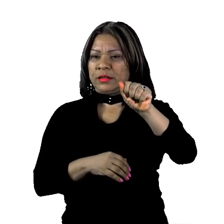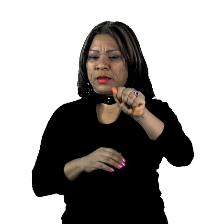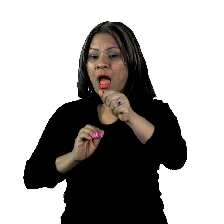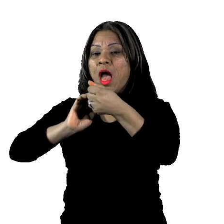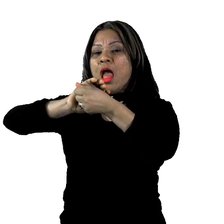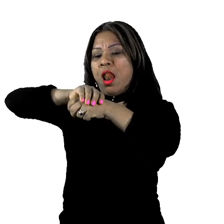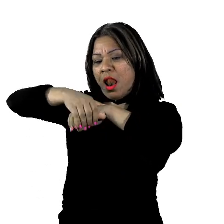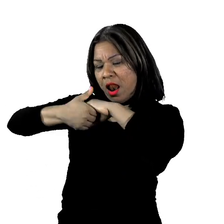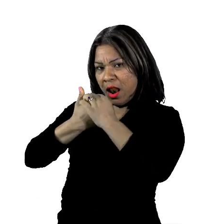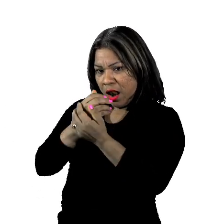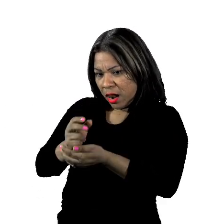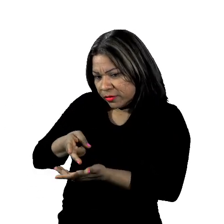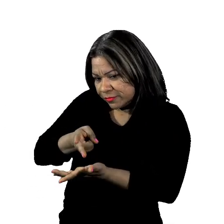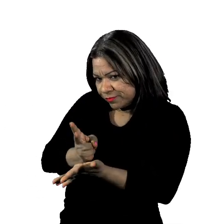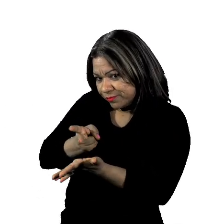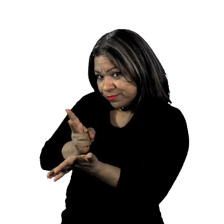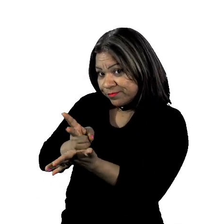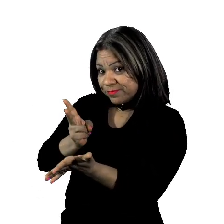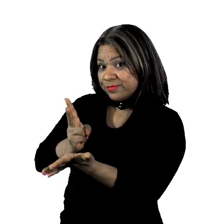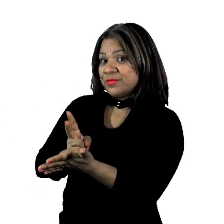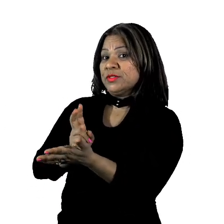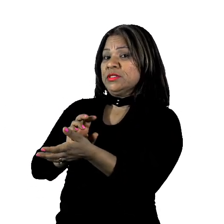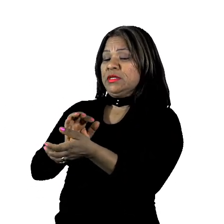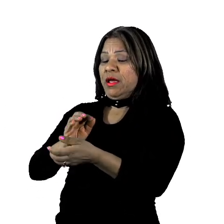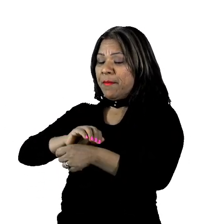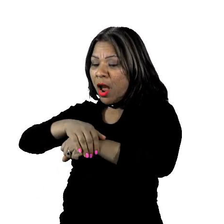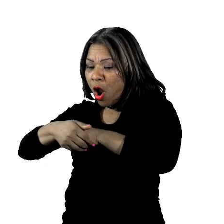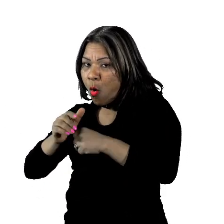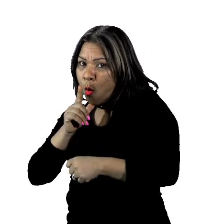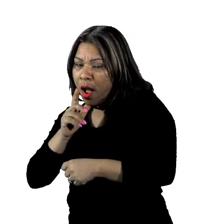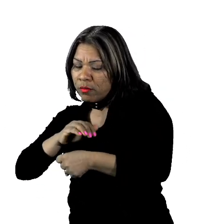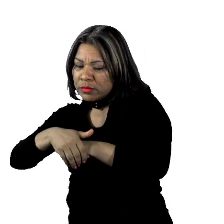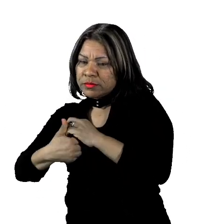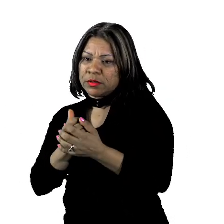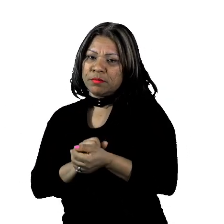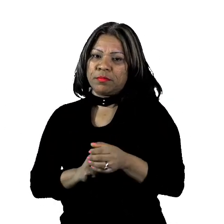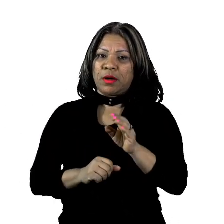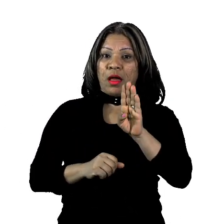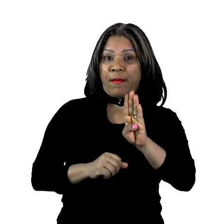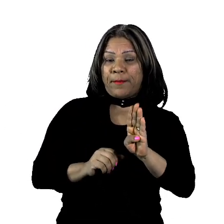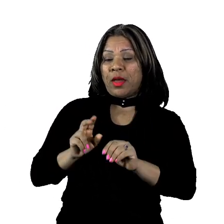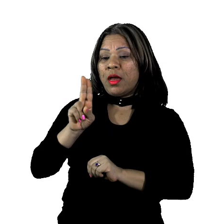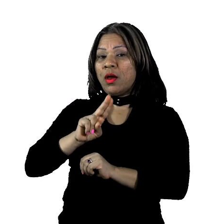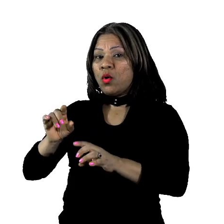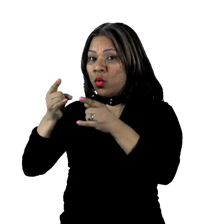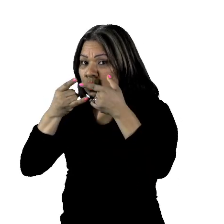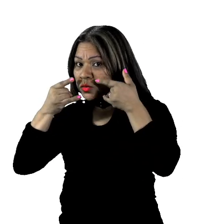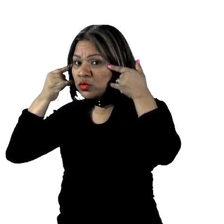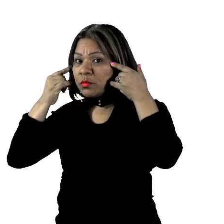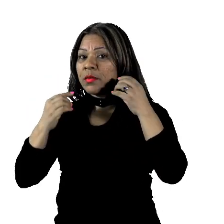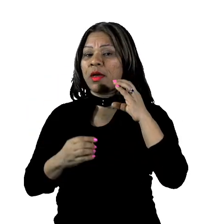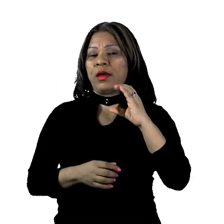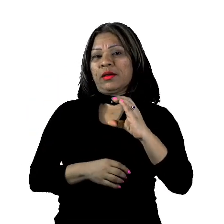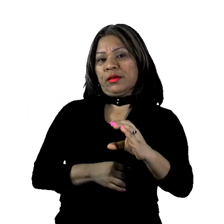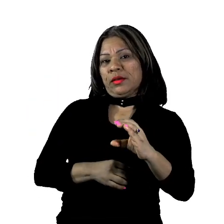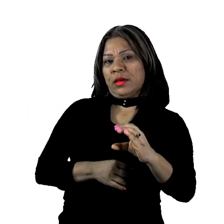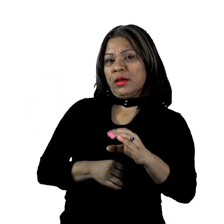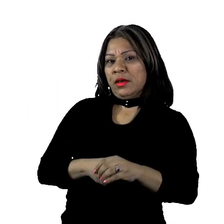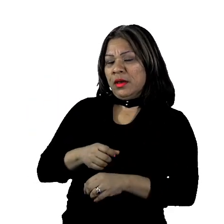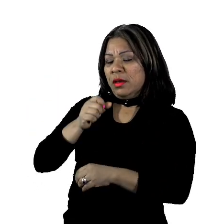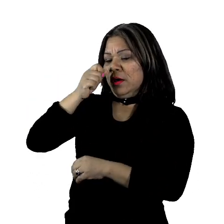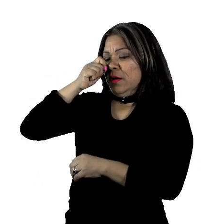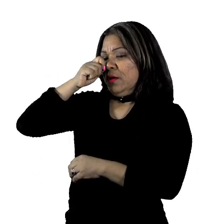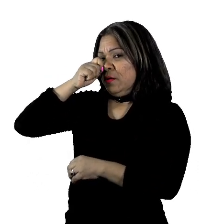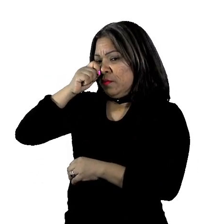as mãos até a altura do punho com água e sabão. Letra B, uso de máscara. Letra C, espirrar e